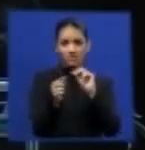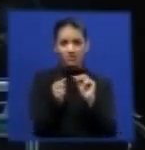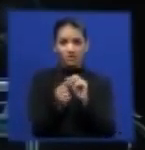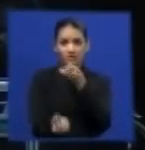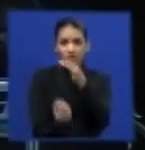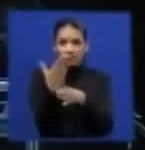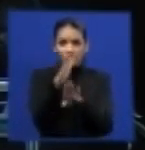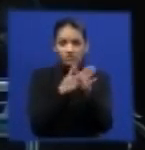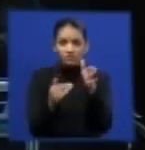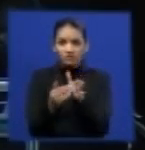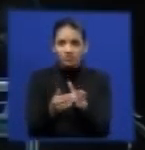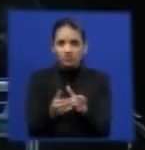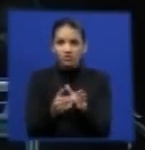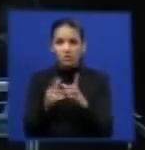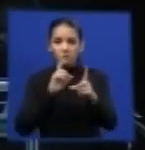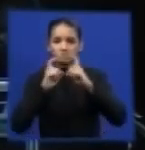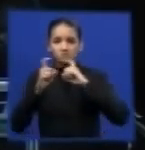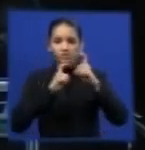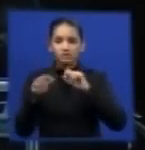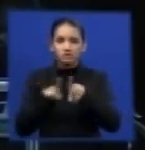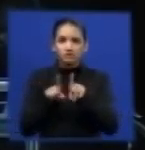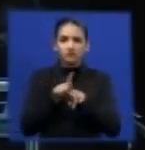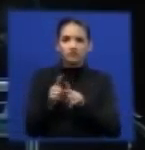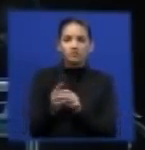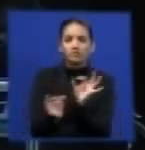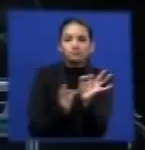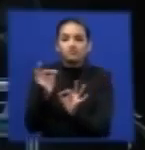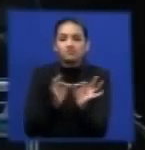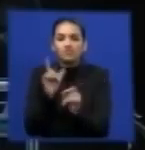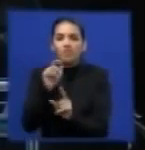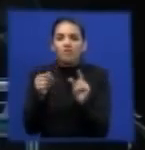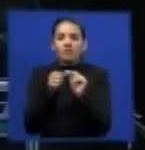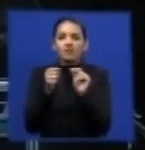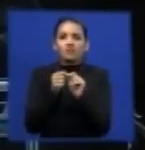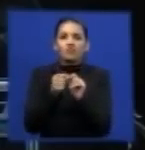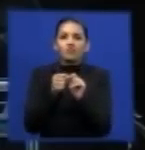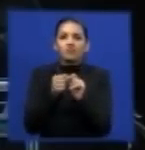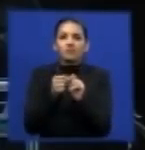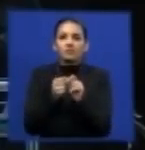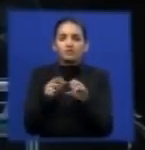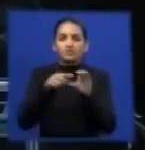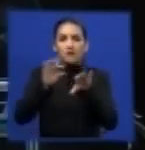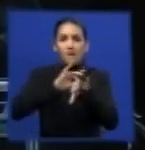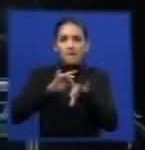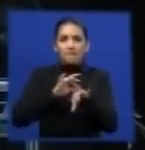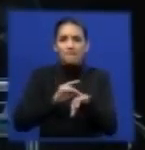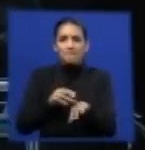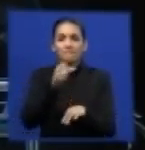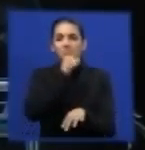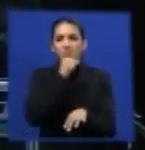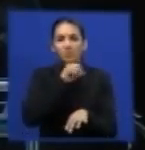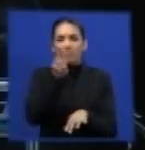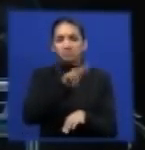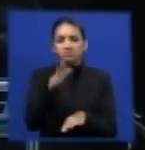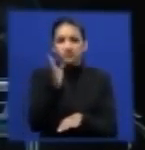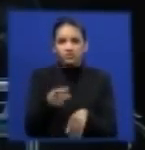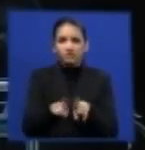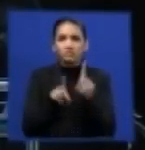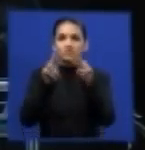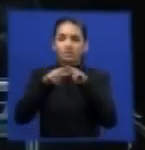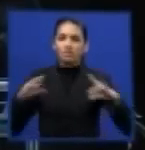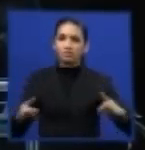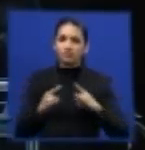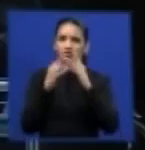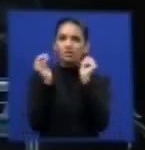criaram o sistema de gestão de resíduos de pneus em final de vida, através dessa entidade,